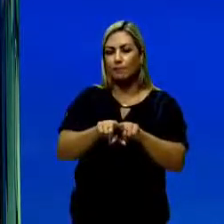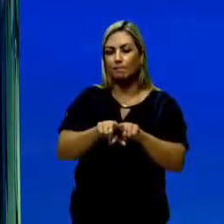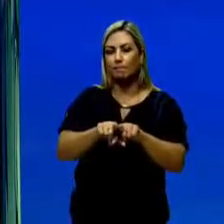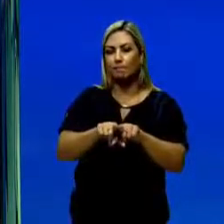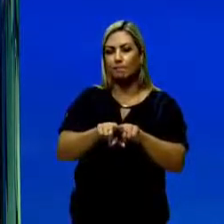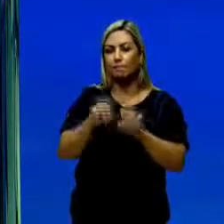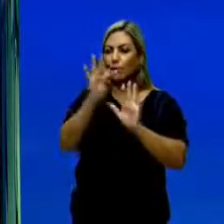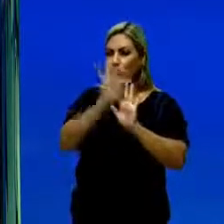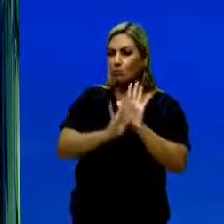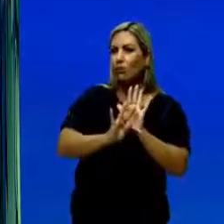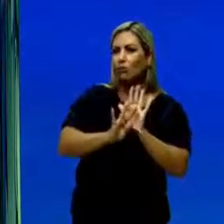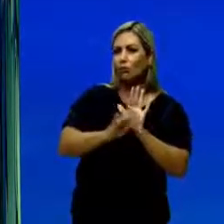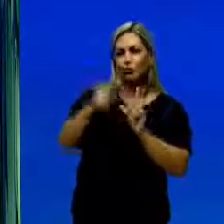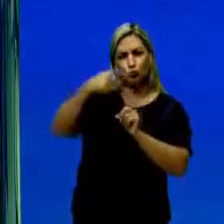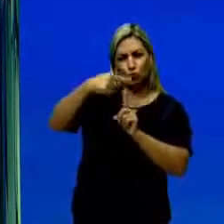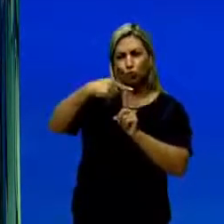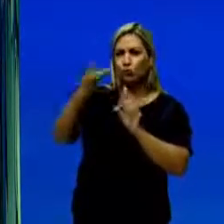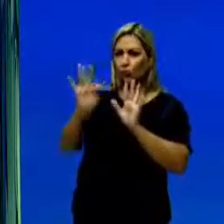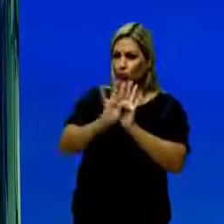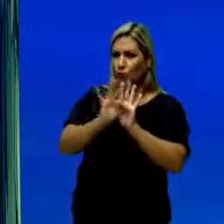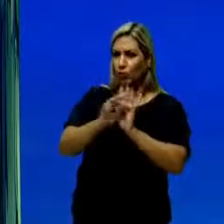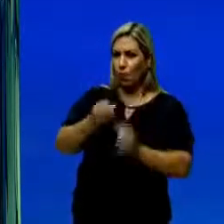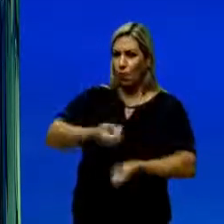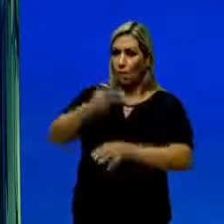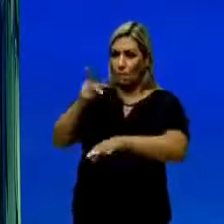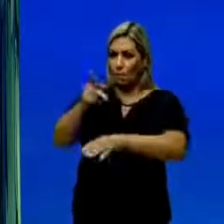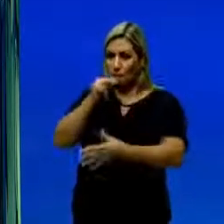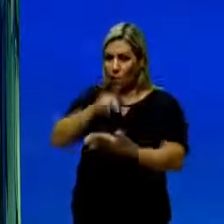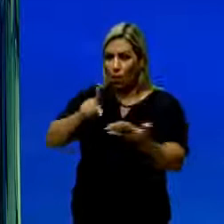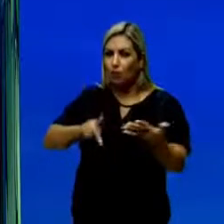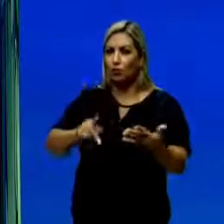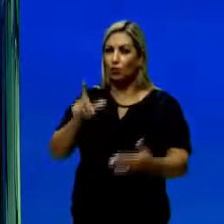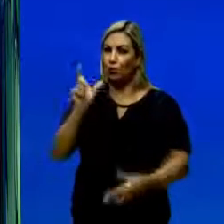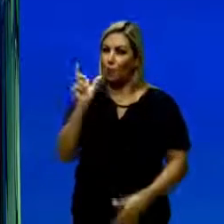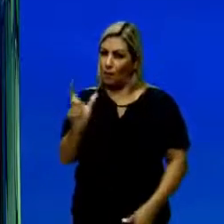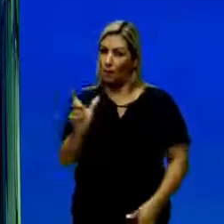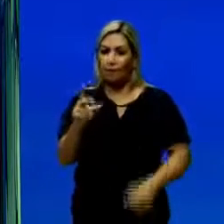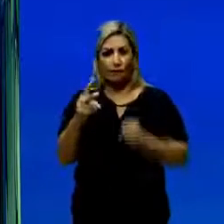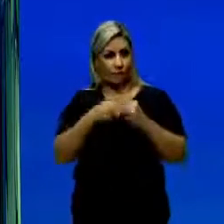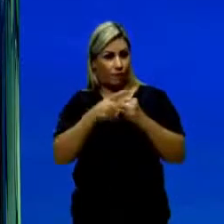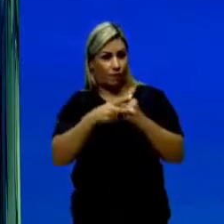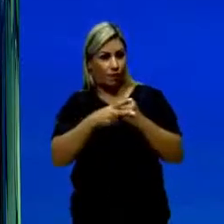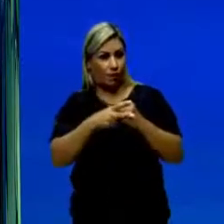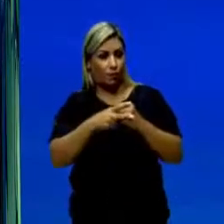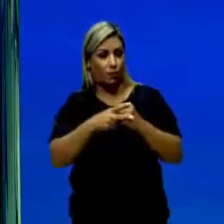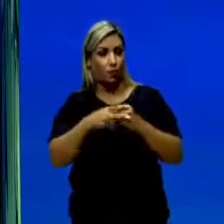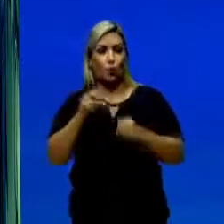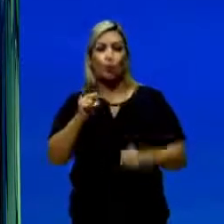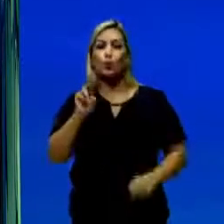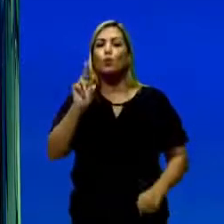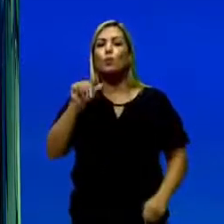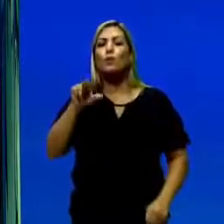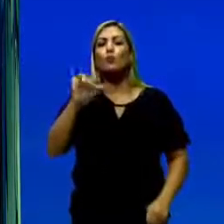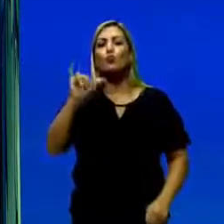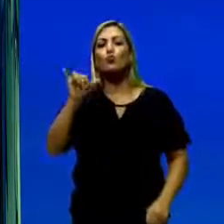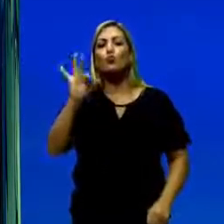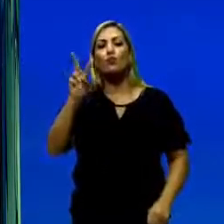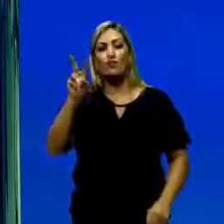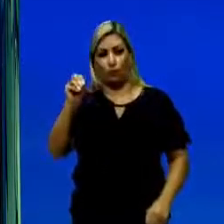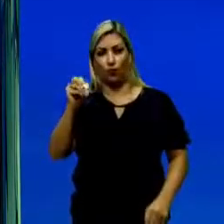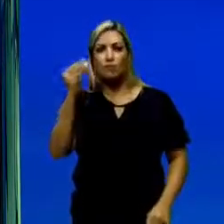o texto, a tipologia injuntiva, que é o verbo no subjuntivo que dá uma ordem. Olha, tente,